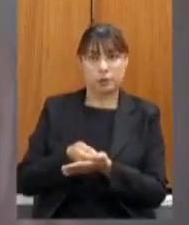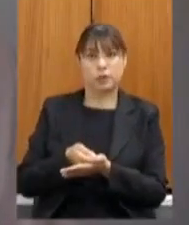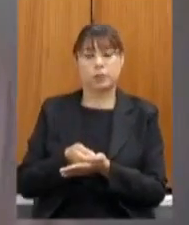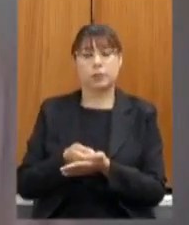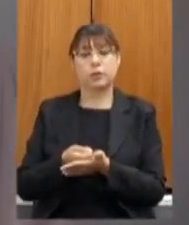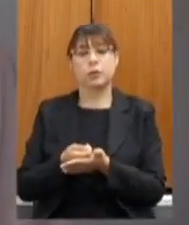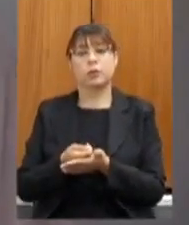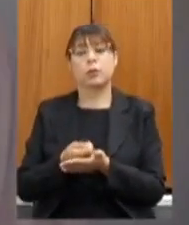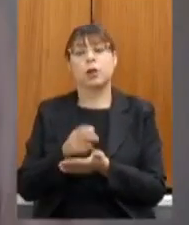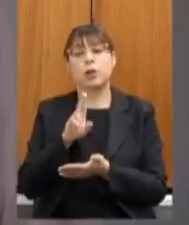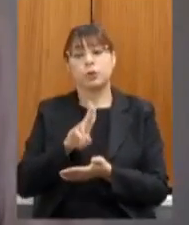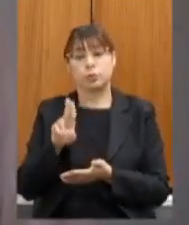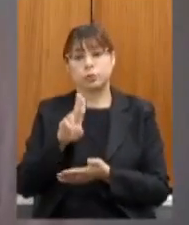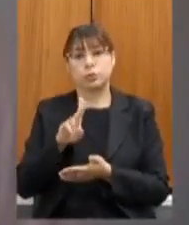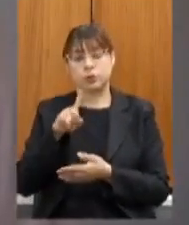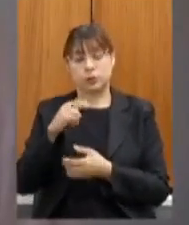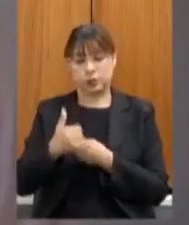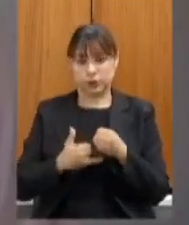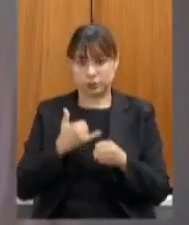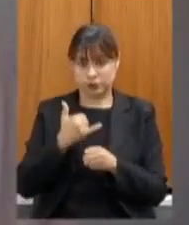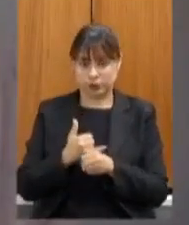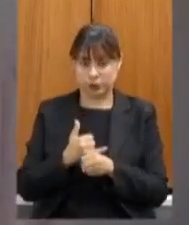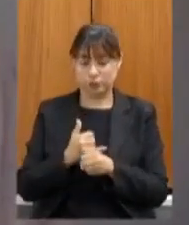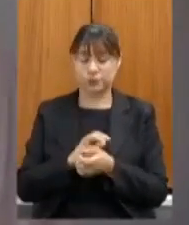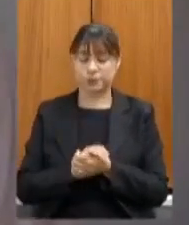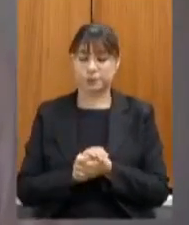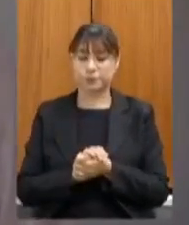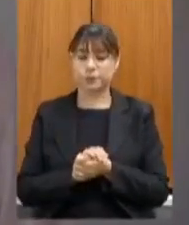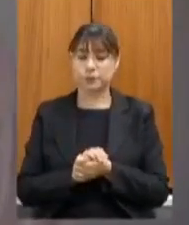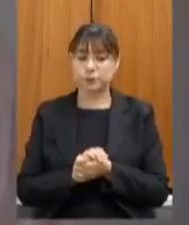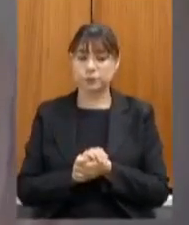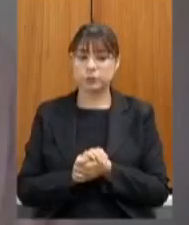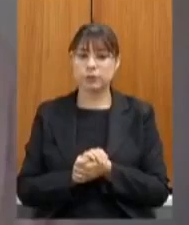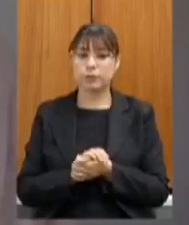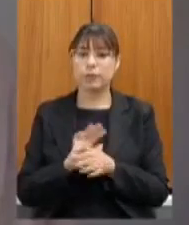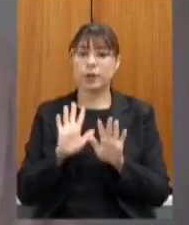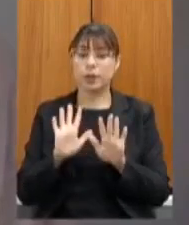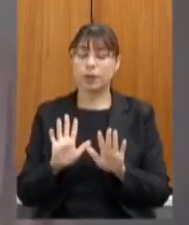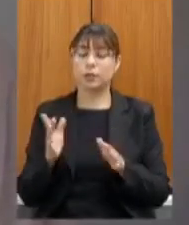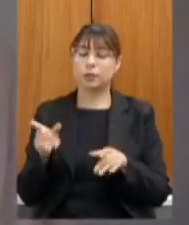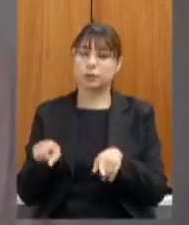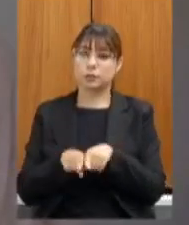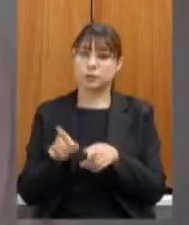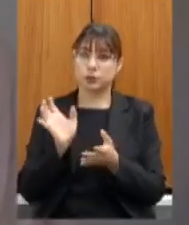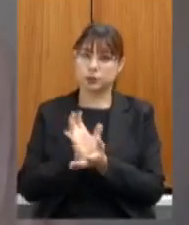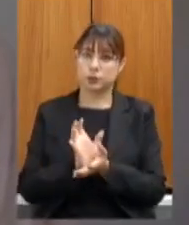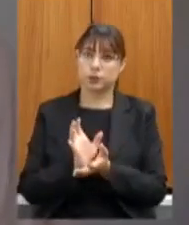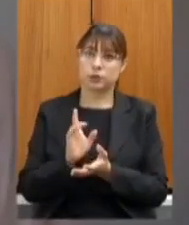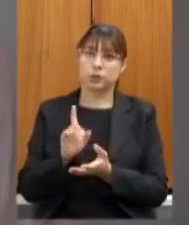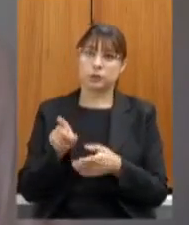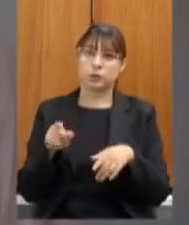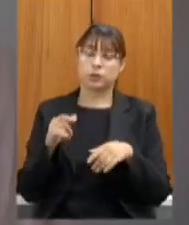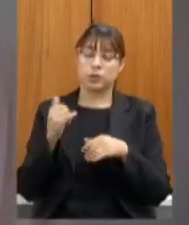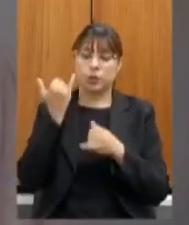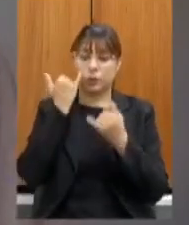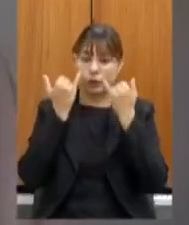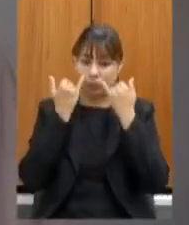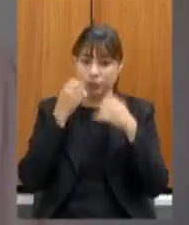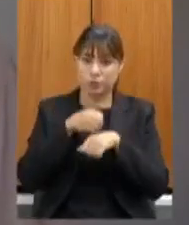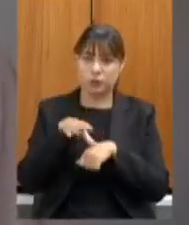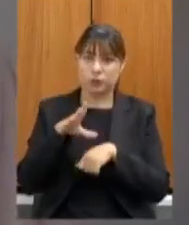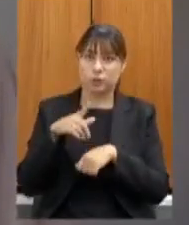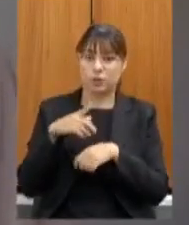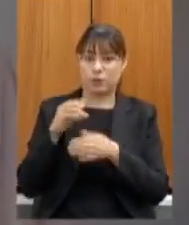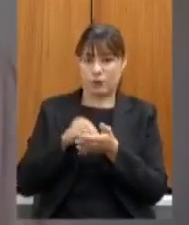do que vem sendo consumido no pacote de dados em relação a essa situação também deputado um número que é importante compartilhar e que eu não trouxe em